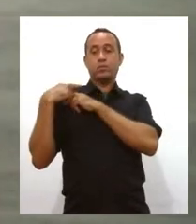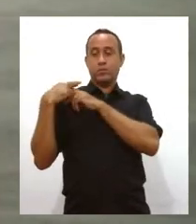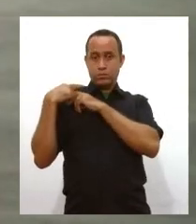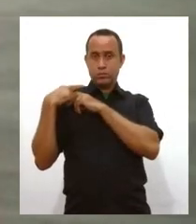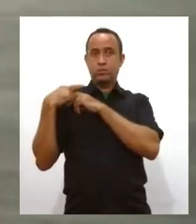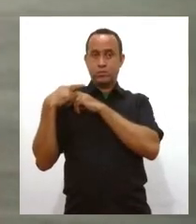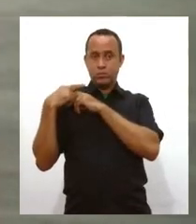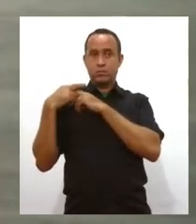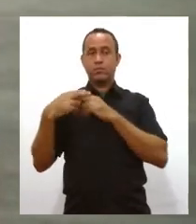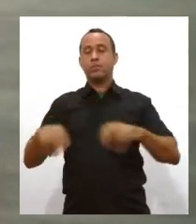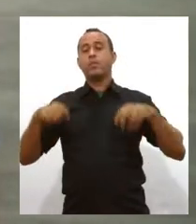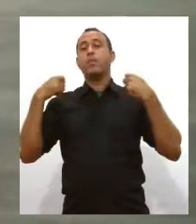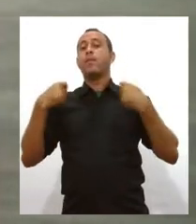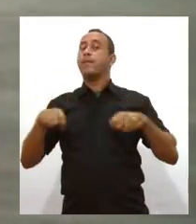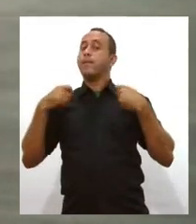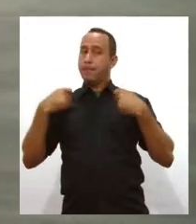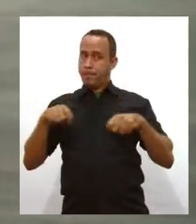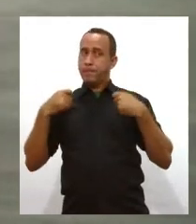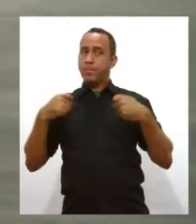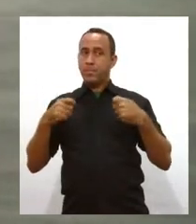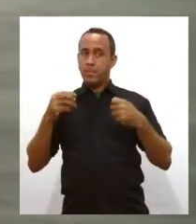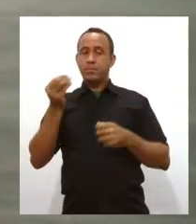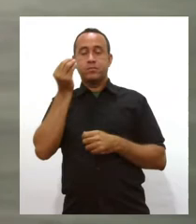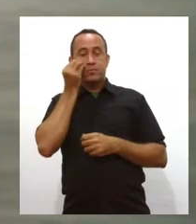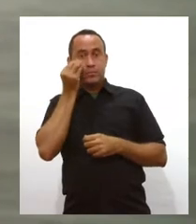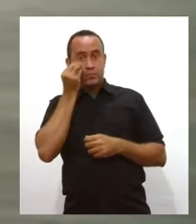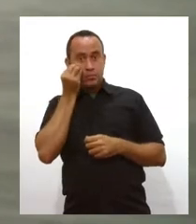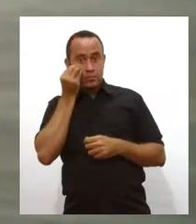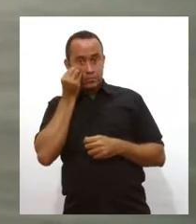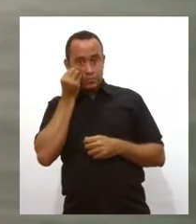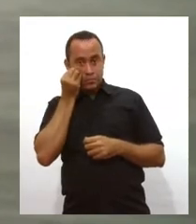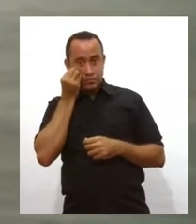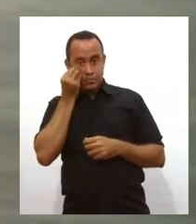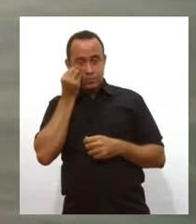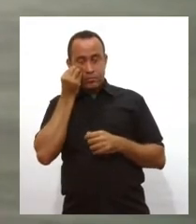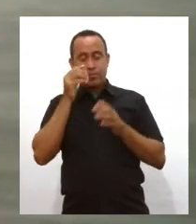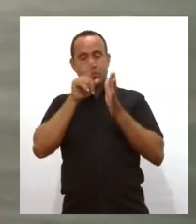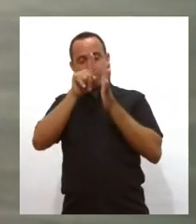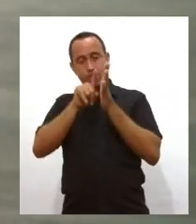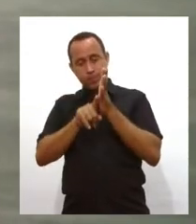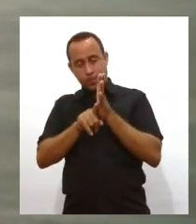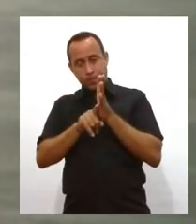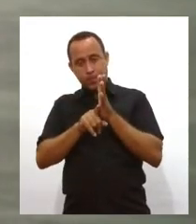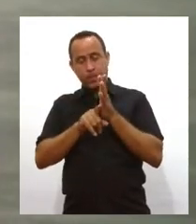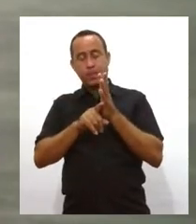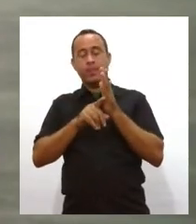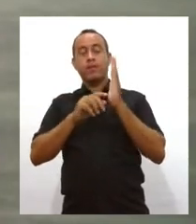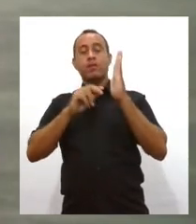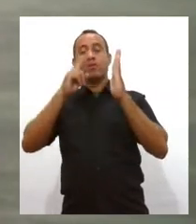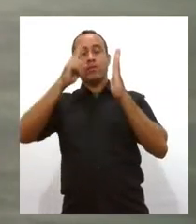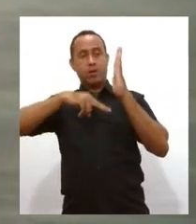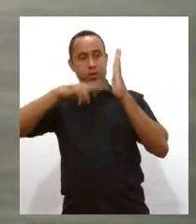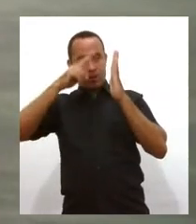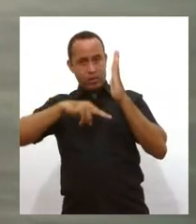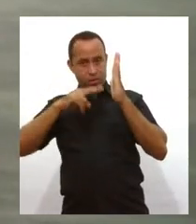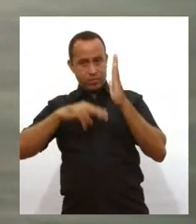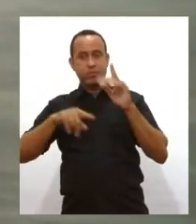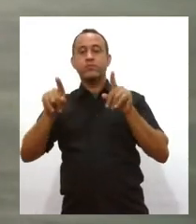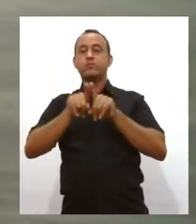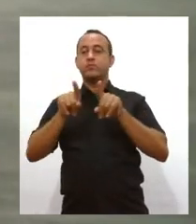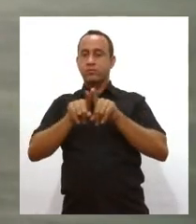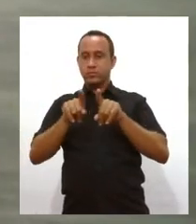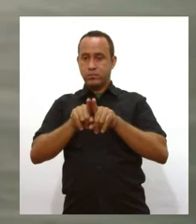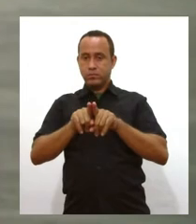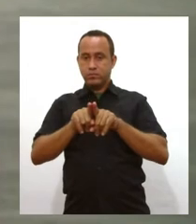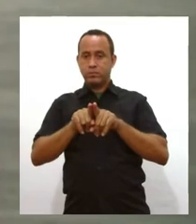ainda precisa submeter o pedido aos órgãos reguladores, como a Anvisa. O laboratório russo informou ainda que até amanhã